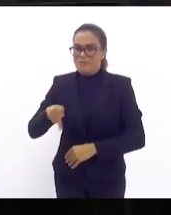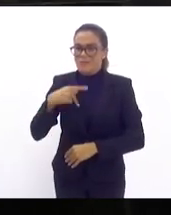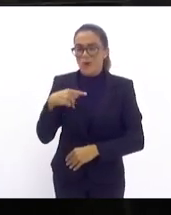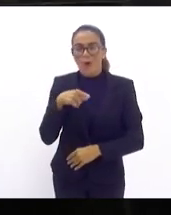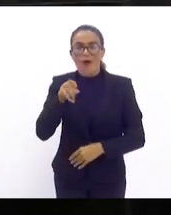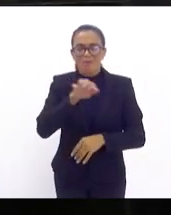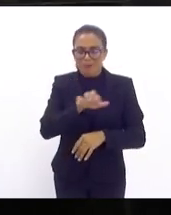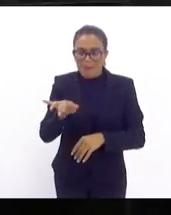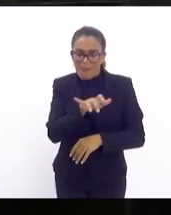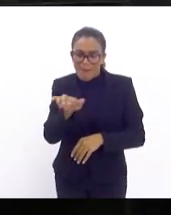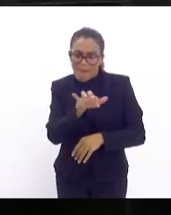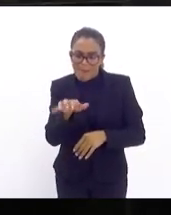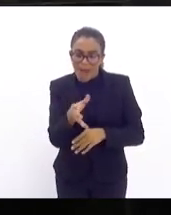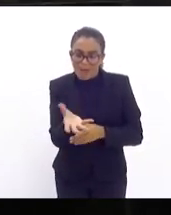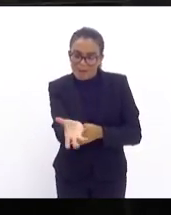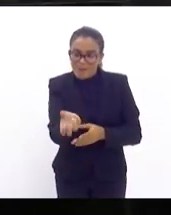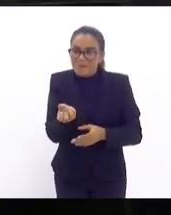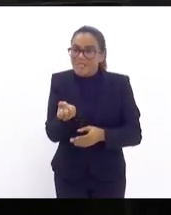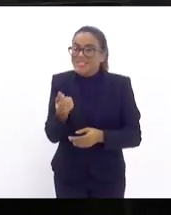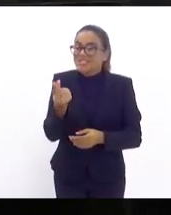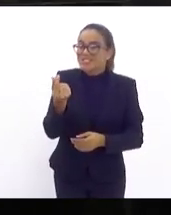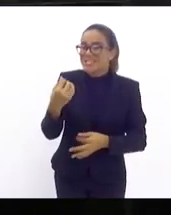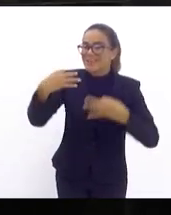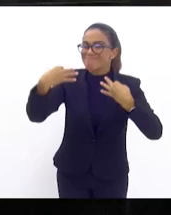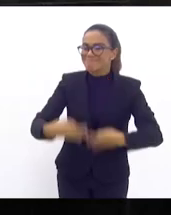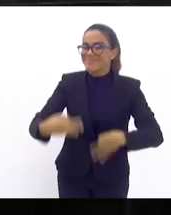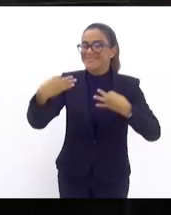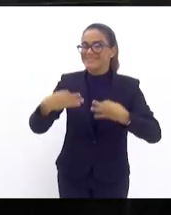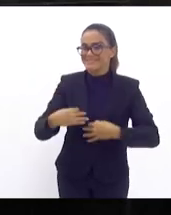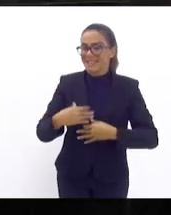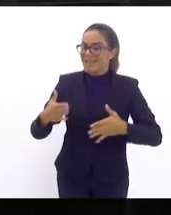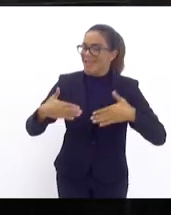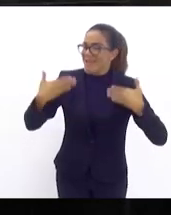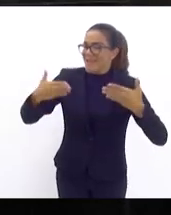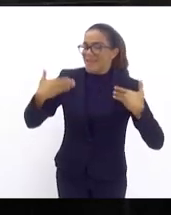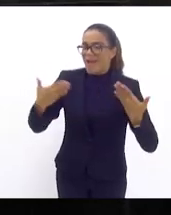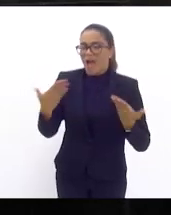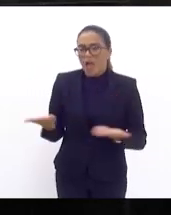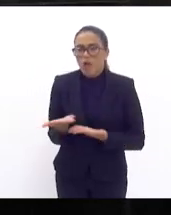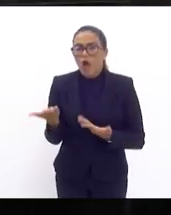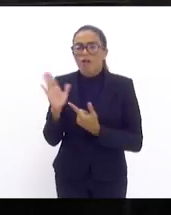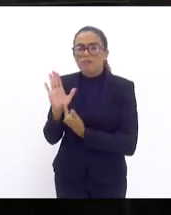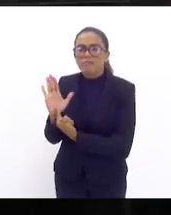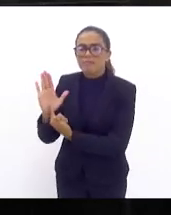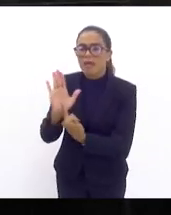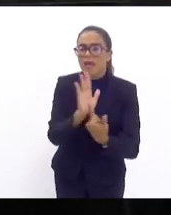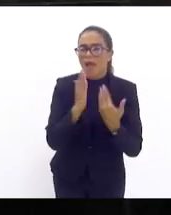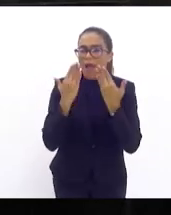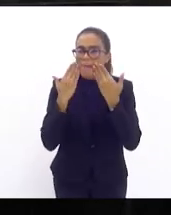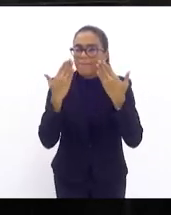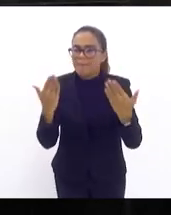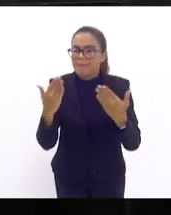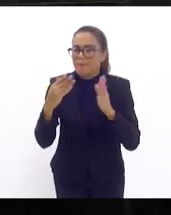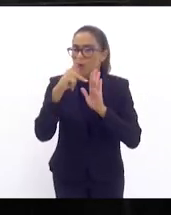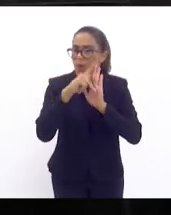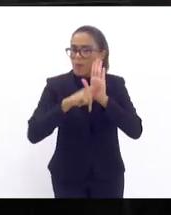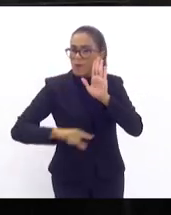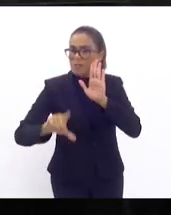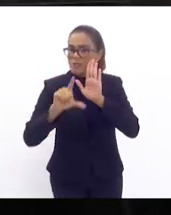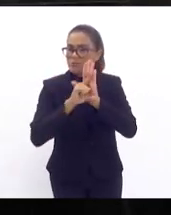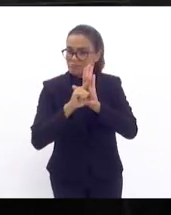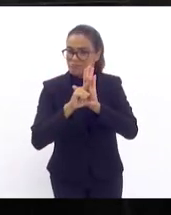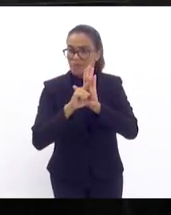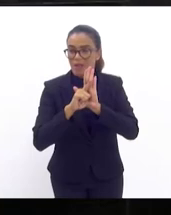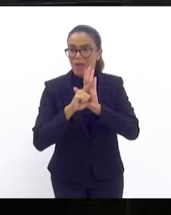para que ele possa voltar a se sentir motivado. Eu estou apresentando hoje um projeto de lei ainda que em caráter